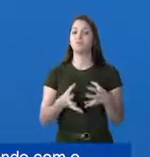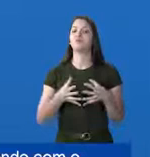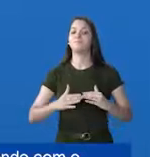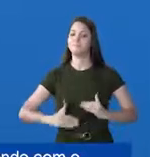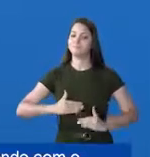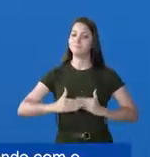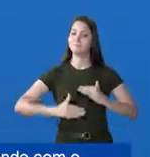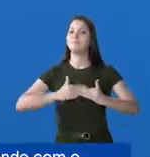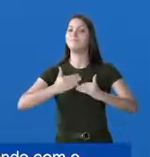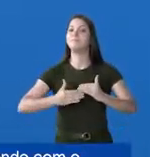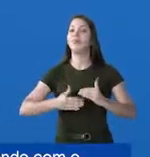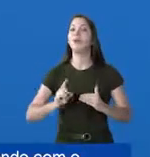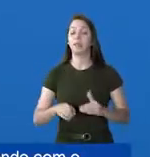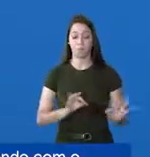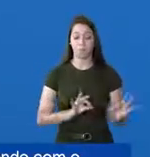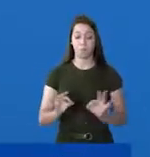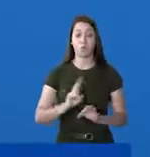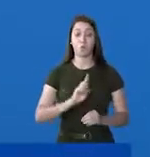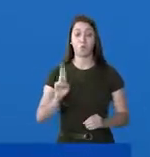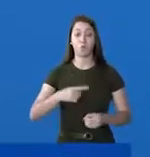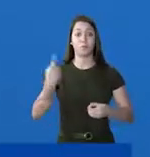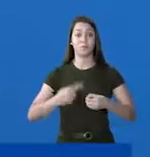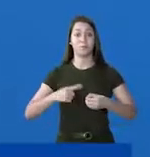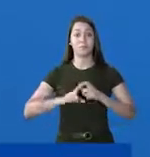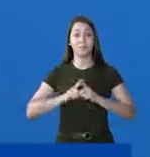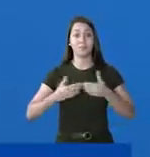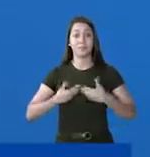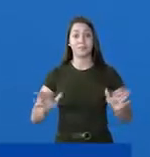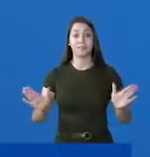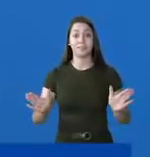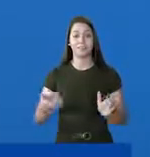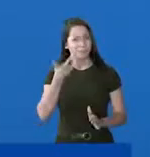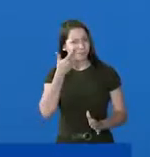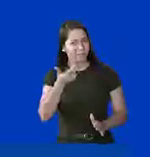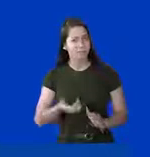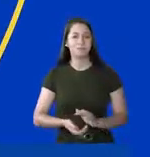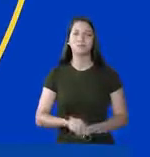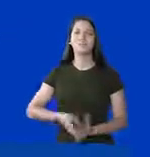com sua equipe, está desenvolvendo com o programa Cidade Aberta. Confira!